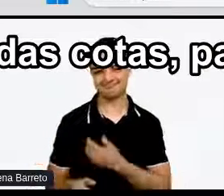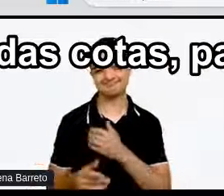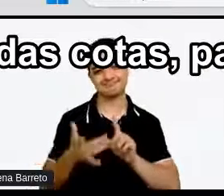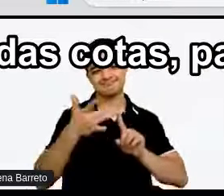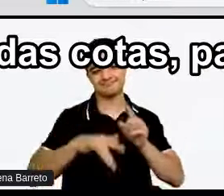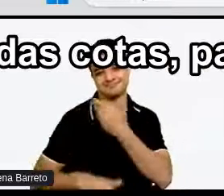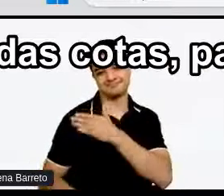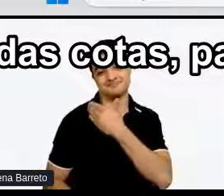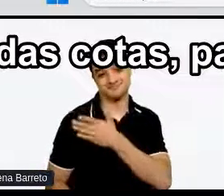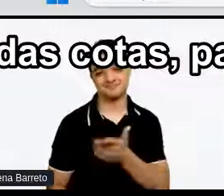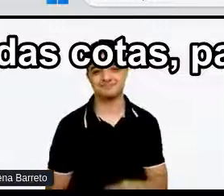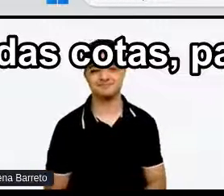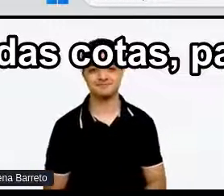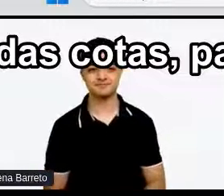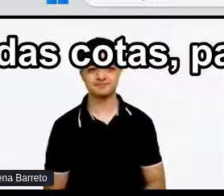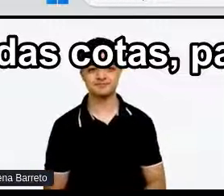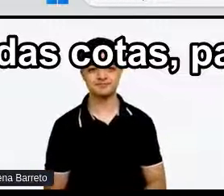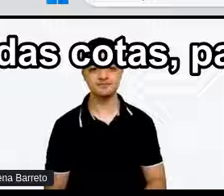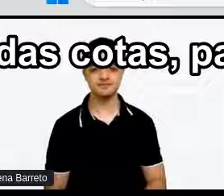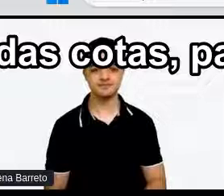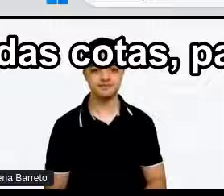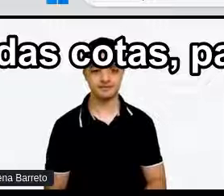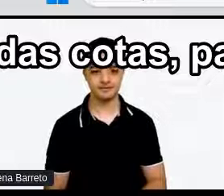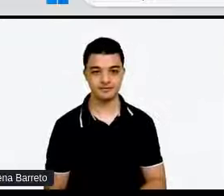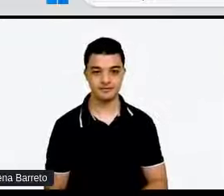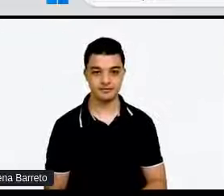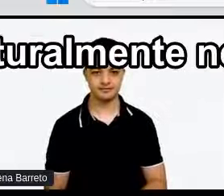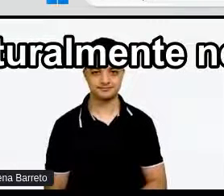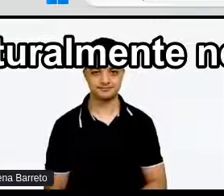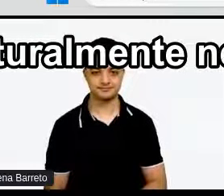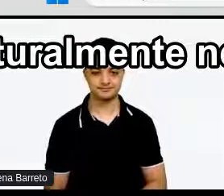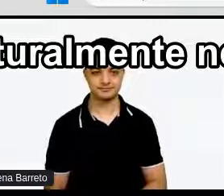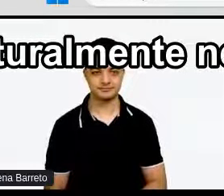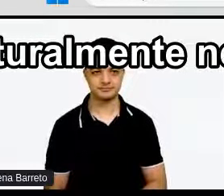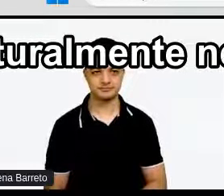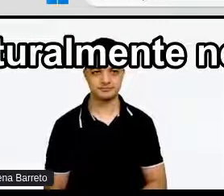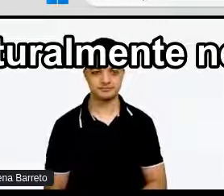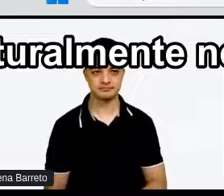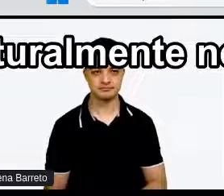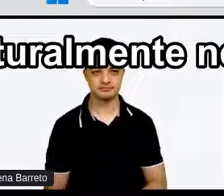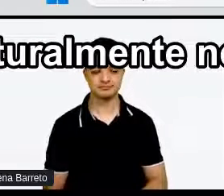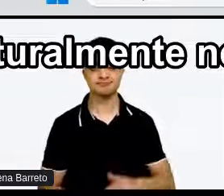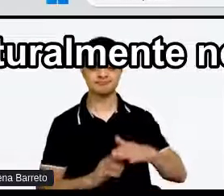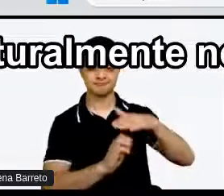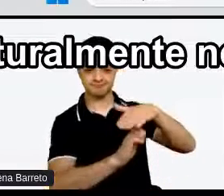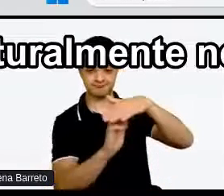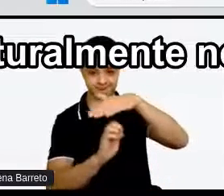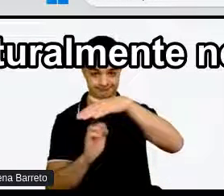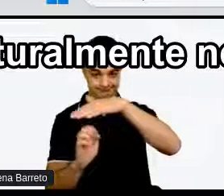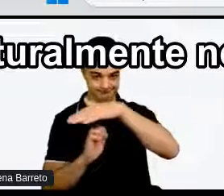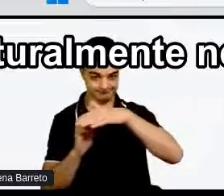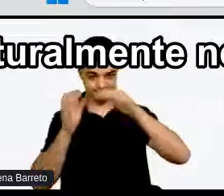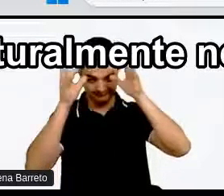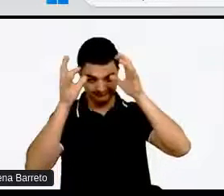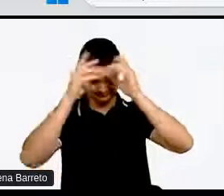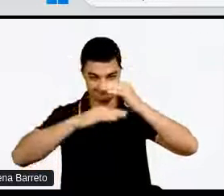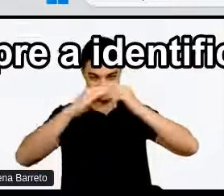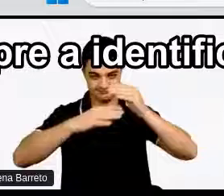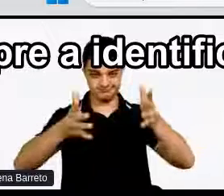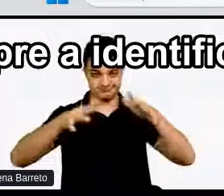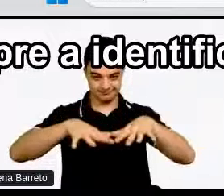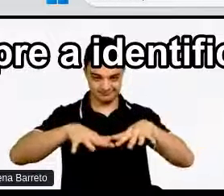Para além das cotas Para além de cumprir cotas As organizações Naturalmente Neuroinclusivas Elas são possíveis